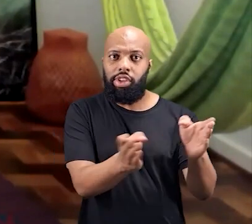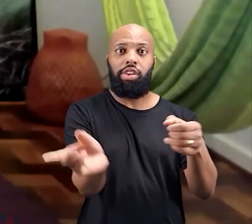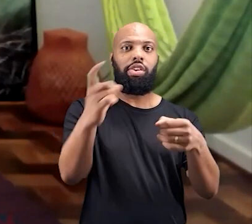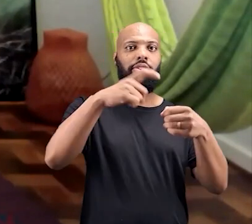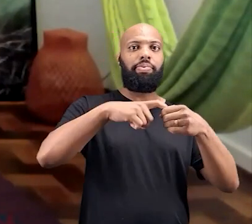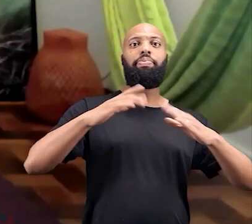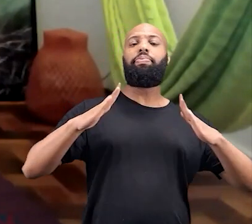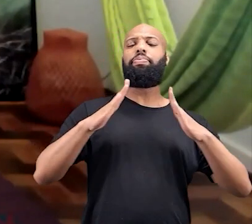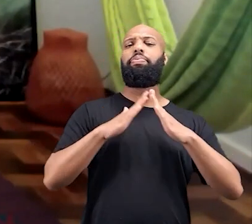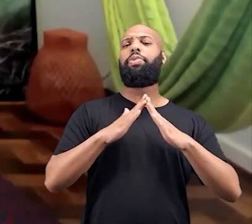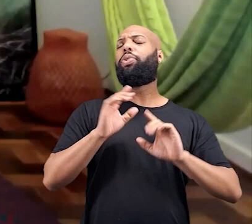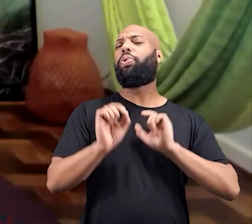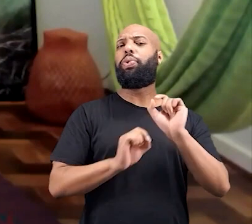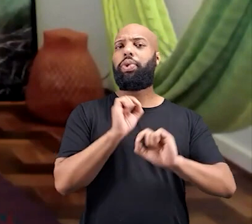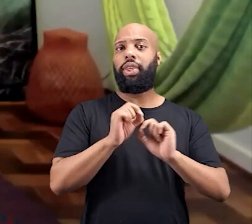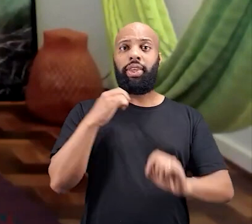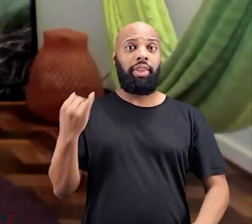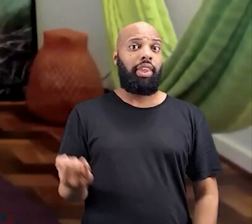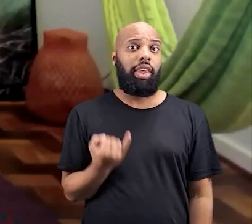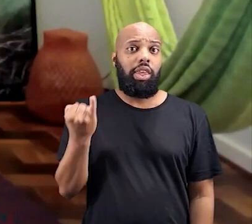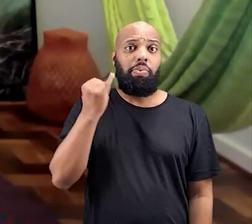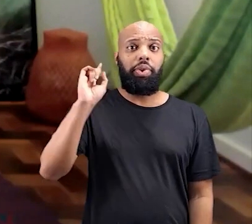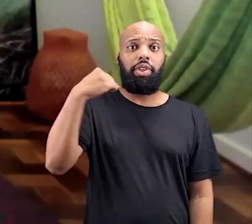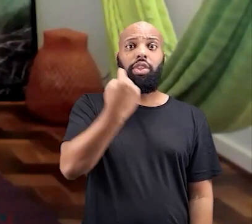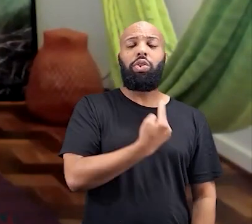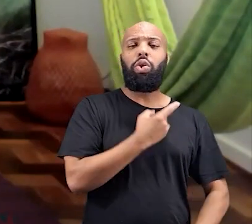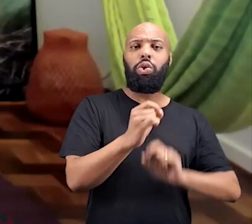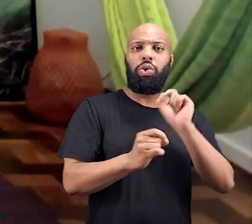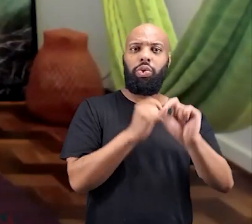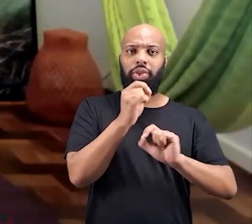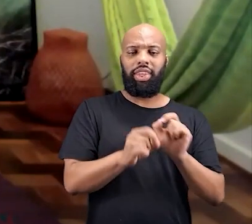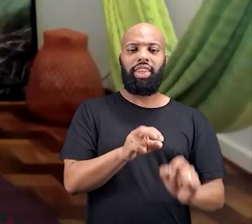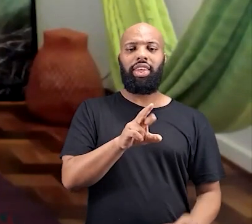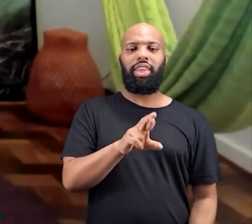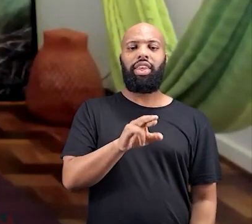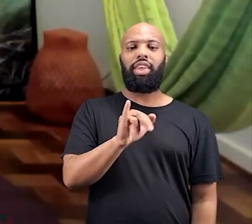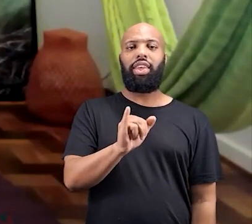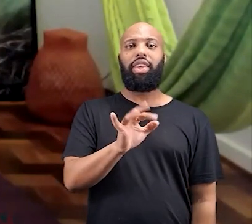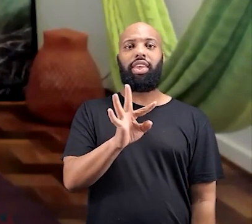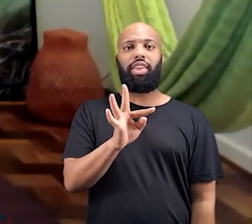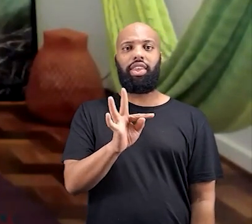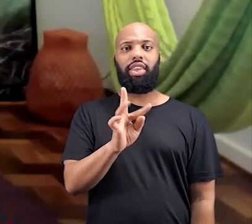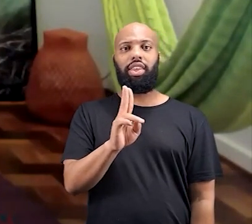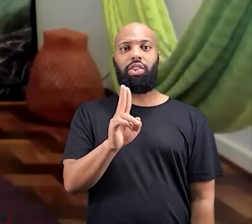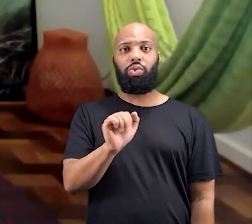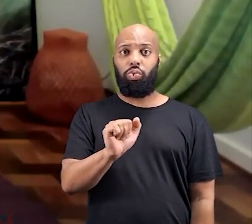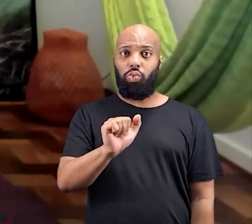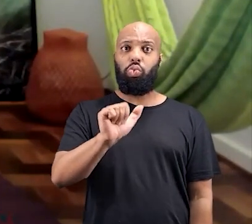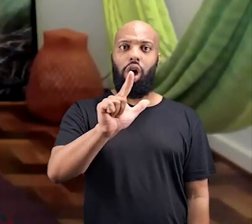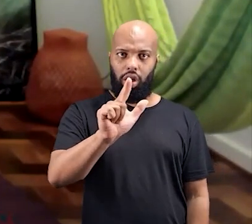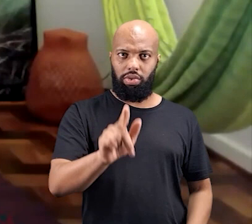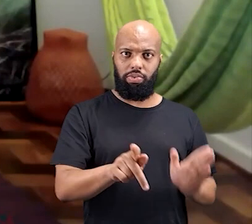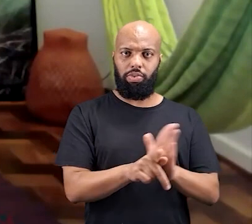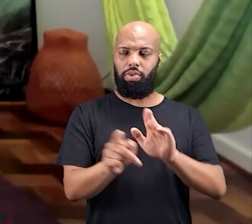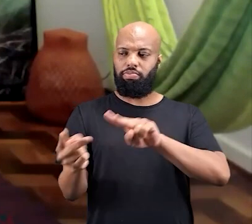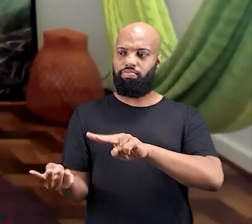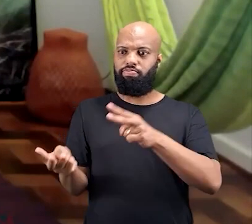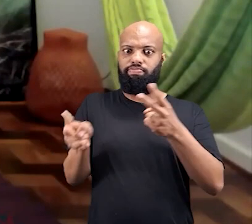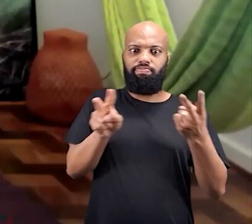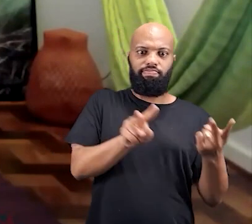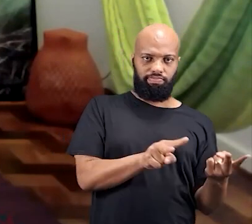de volta para casa, foi que é importante a gente ritualizar as passagens.